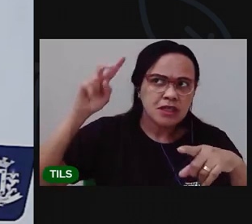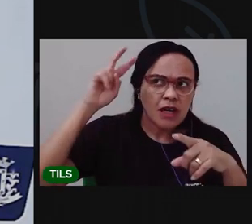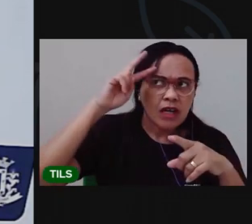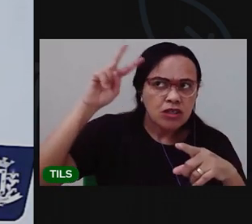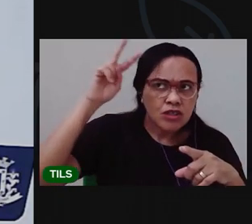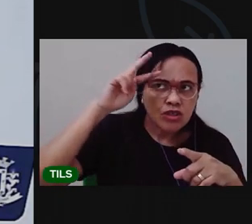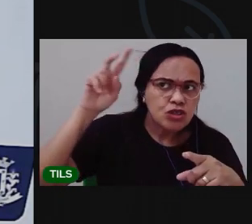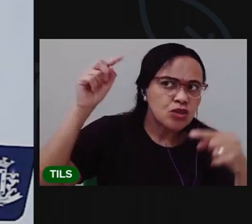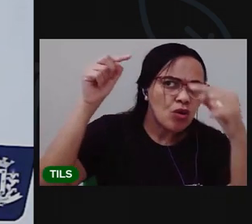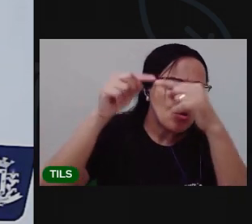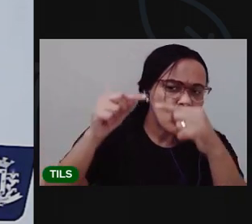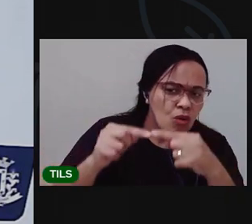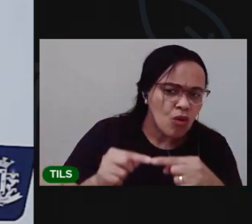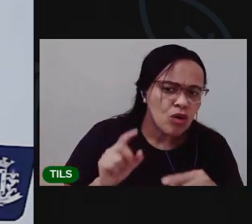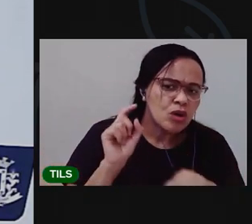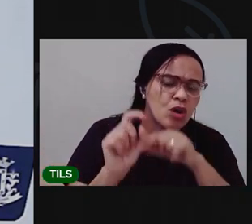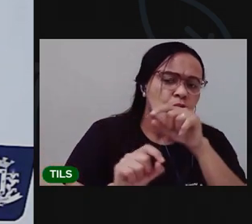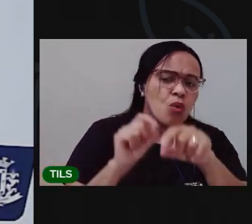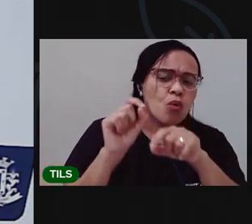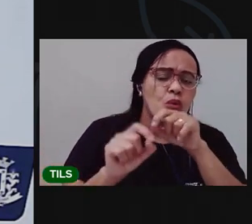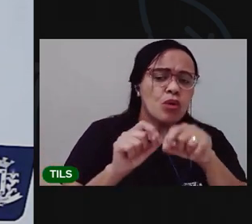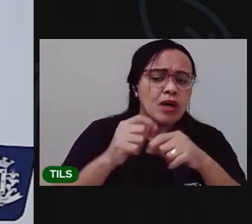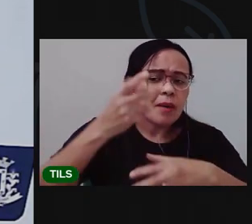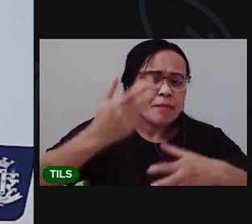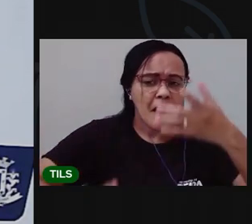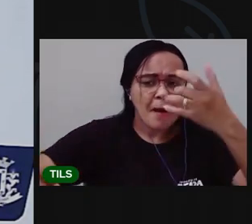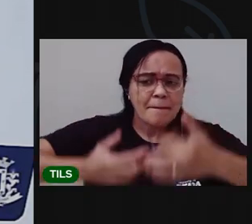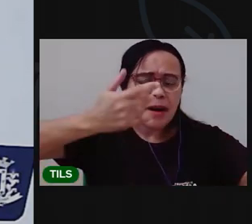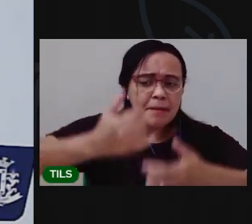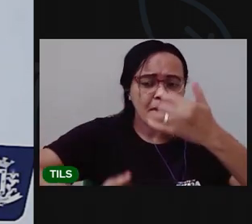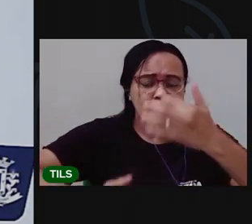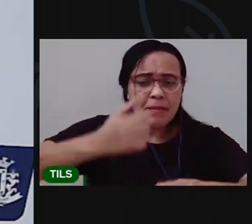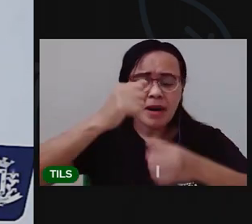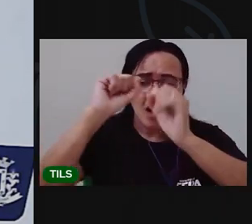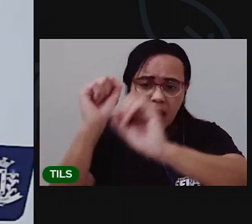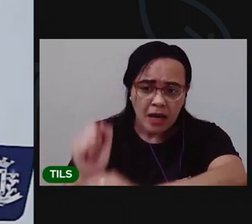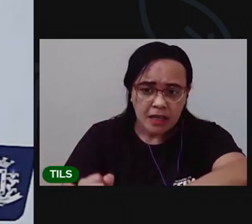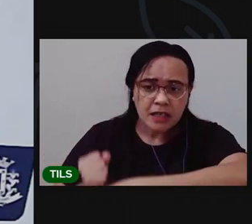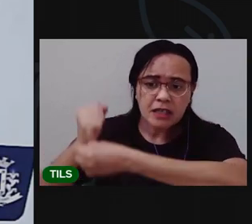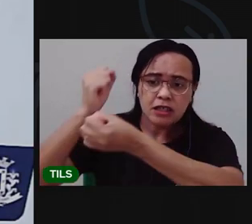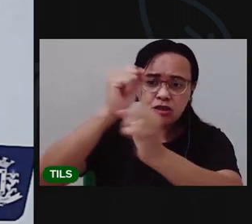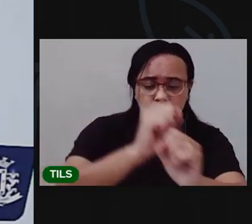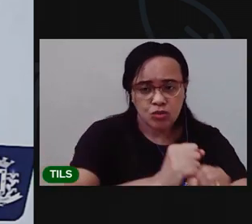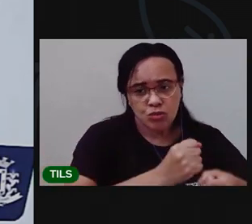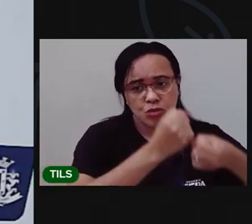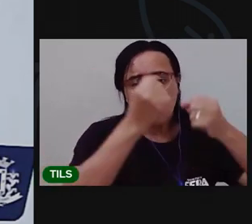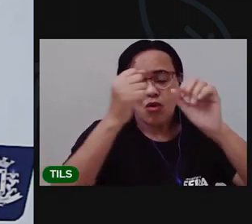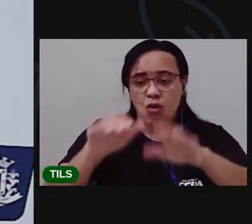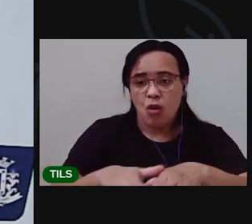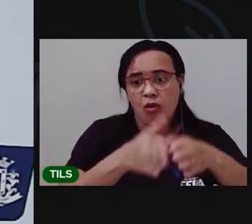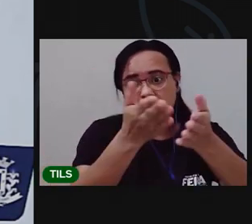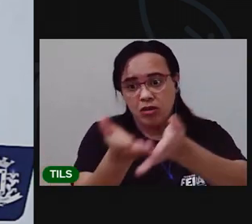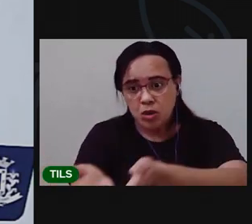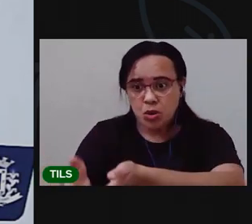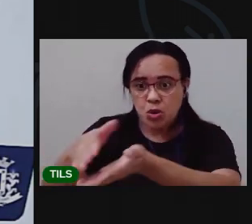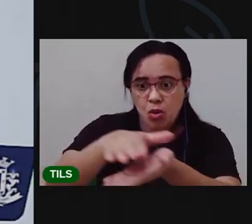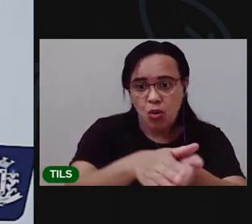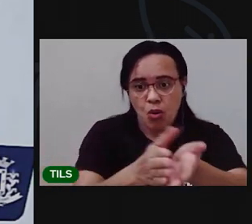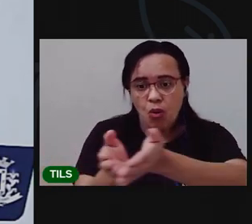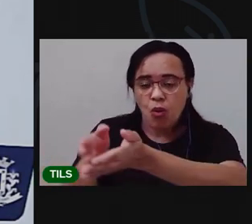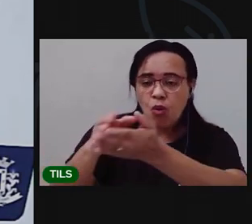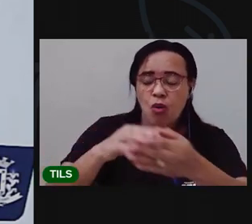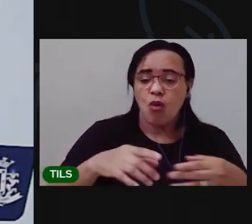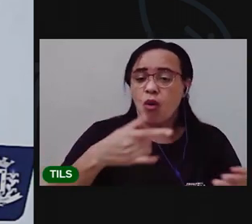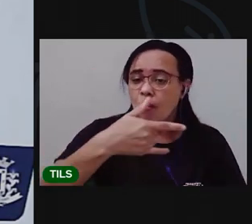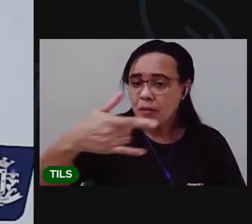Uma narração contava que a canoa virou Que tinha uma pessoa que estava ali aflita, querendo ajudar a